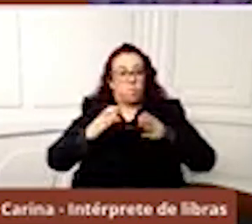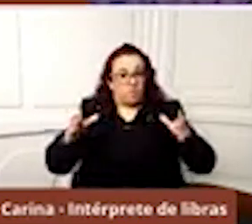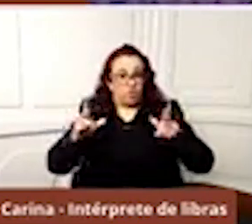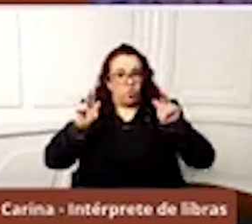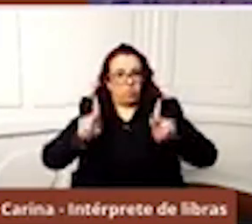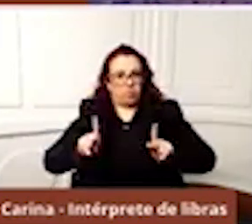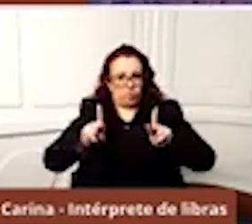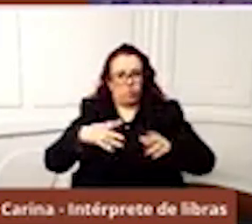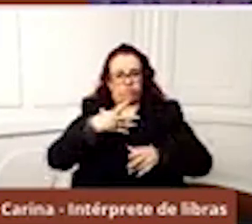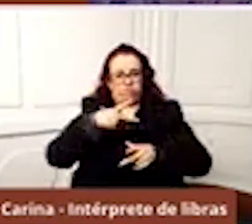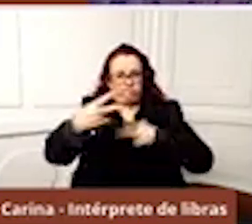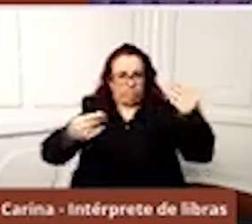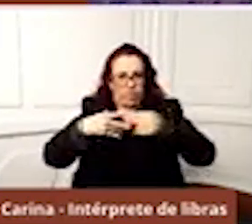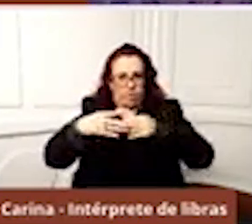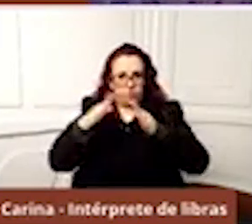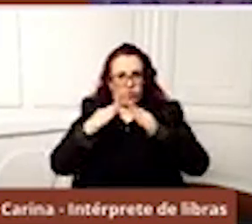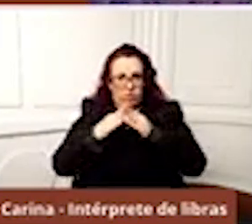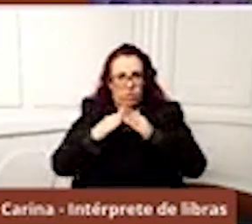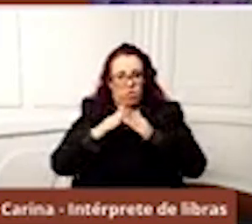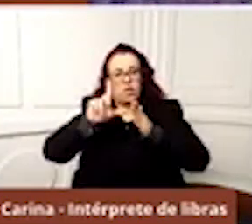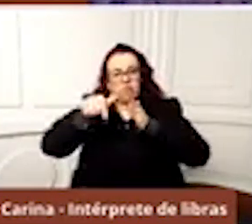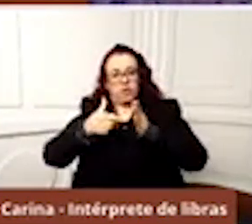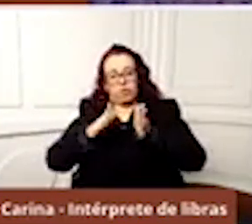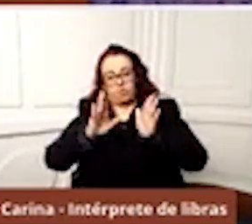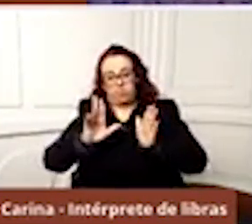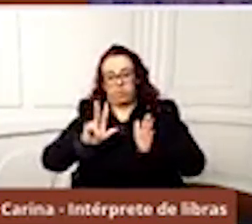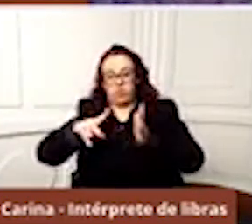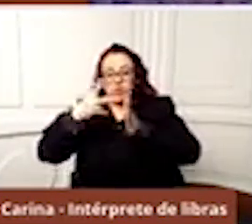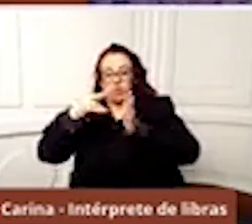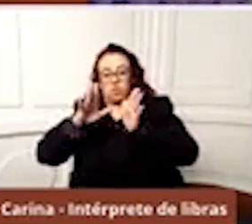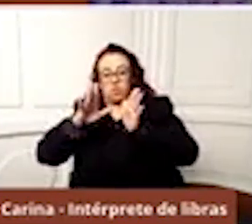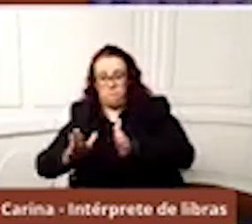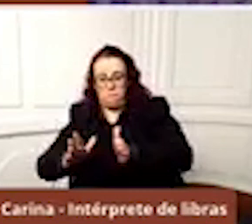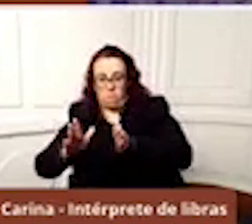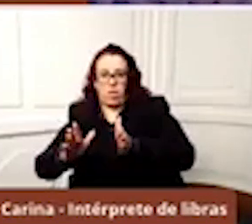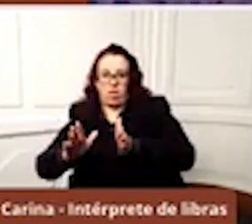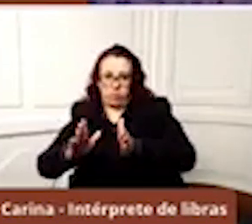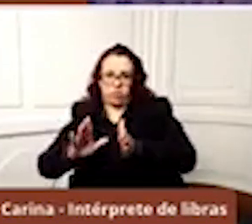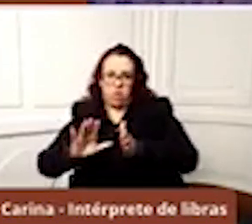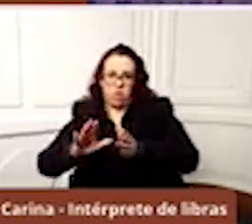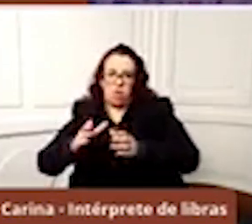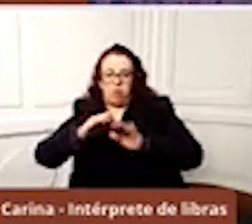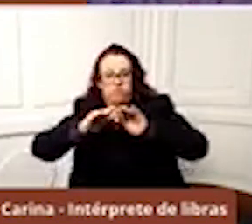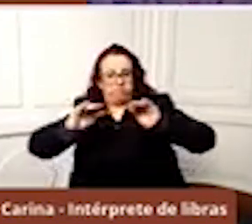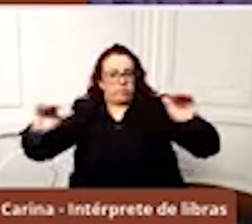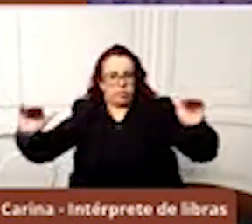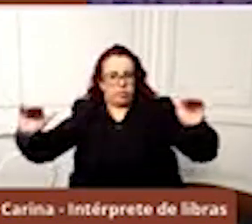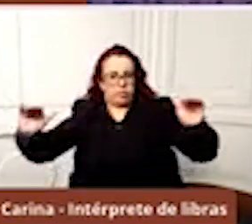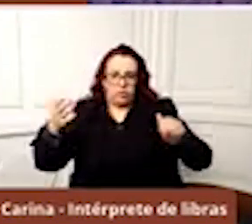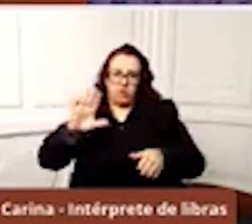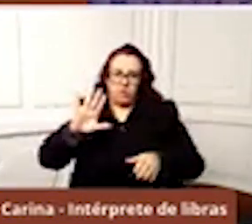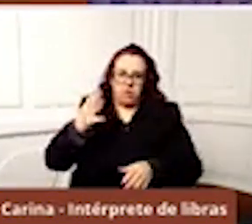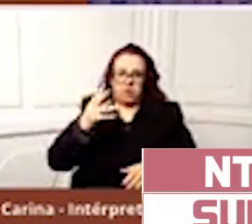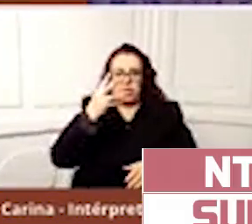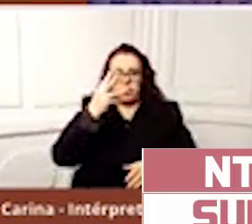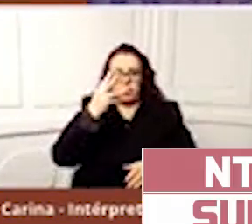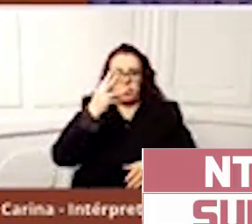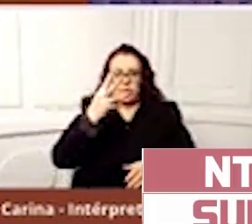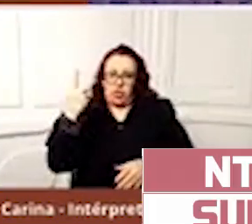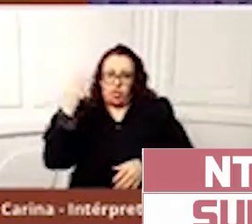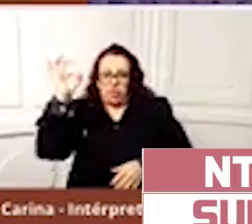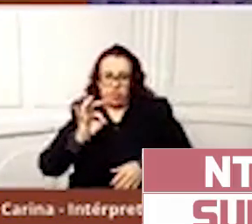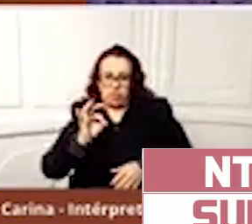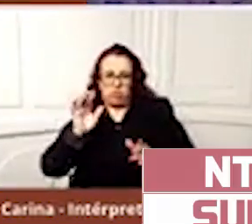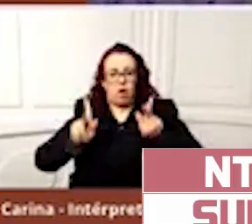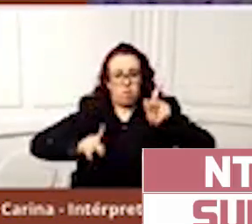diante, praticamente estabilizou. Então, hoje, ao redor de 31% da população gaúcha está saindo de casa todos